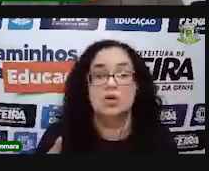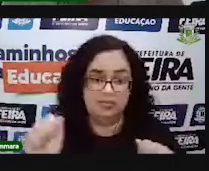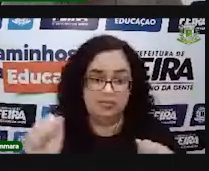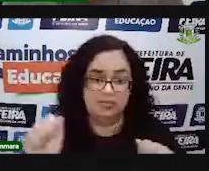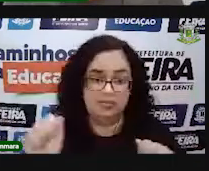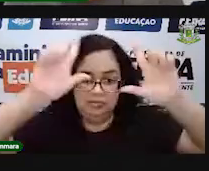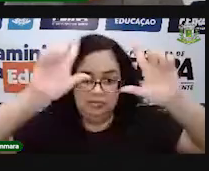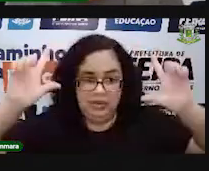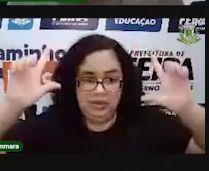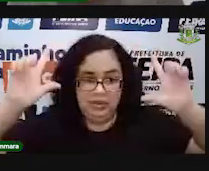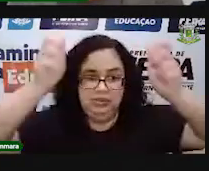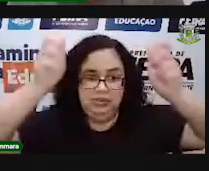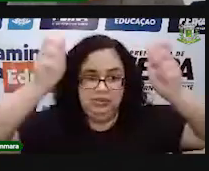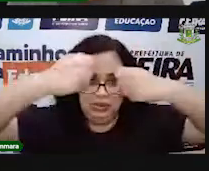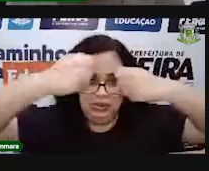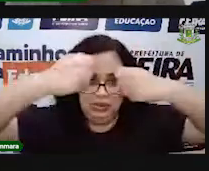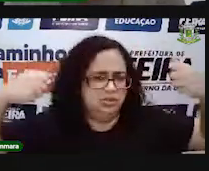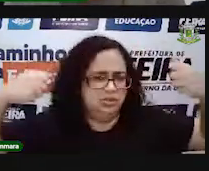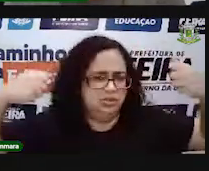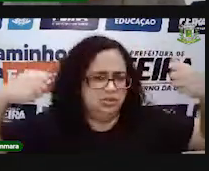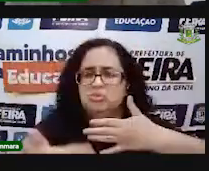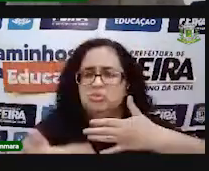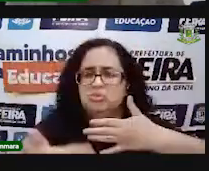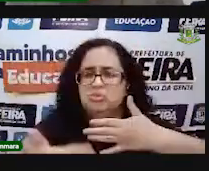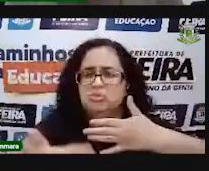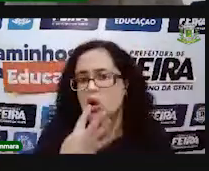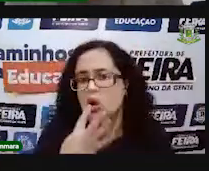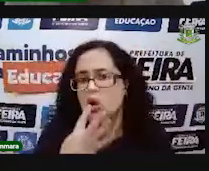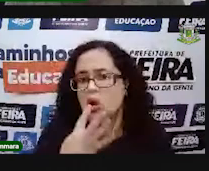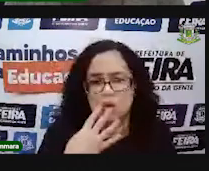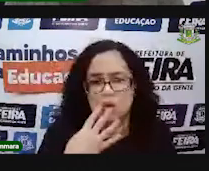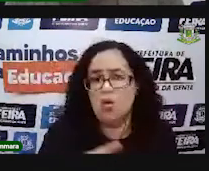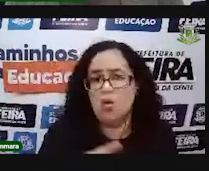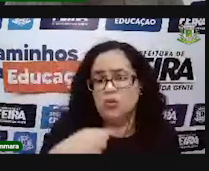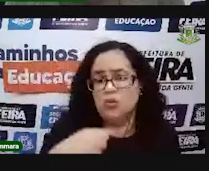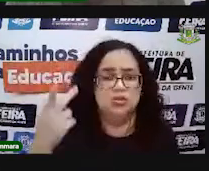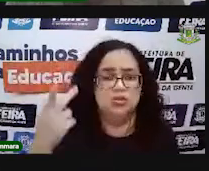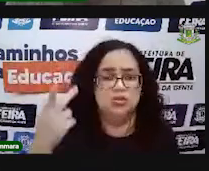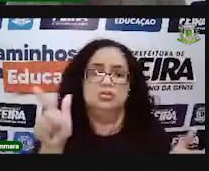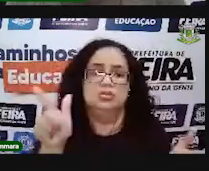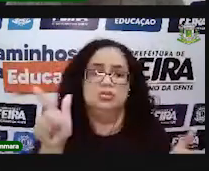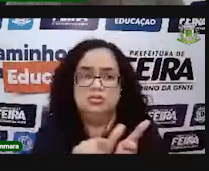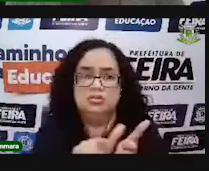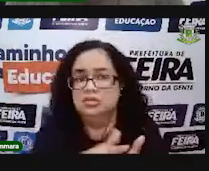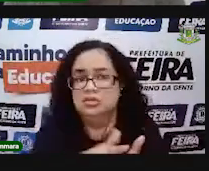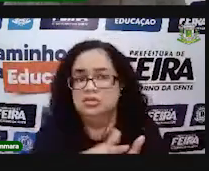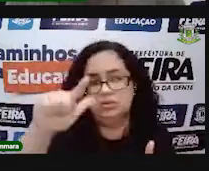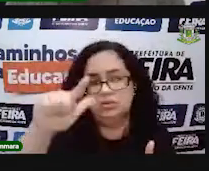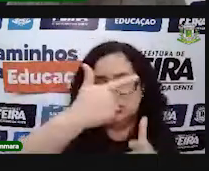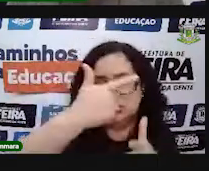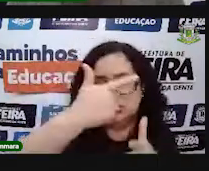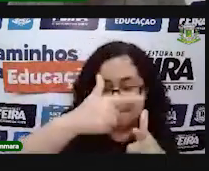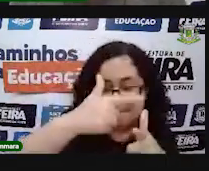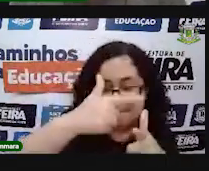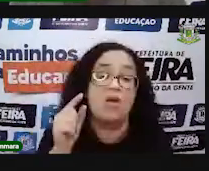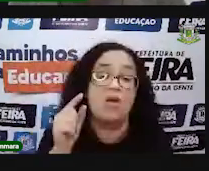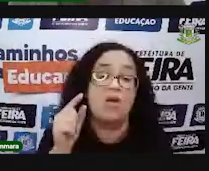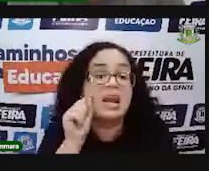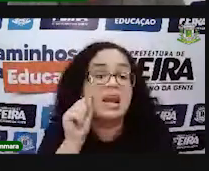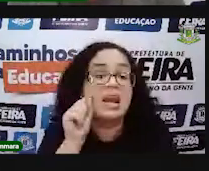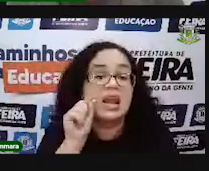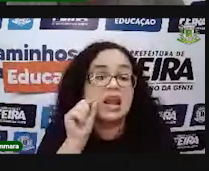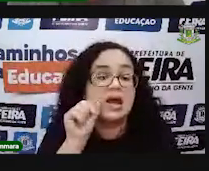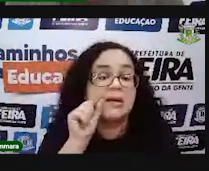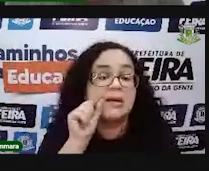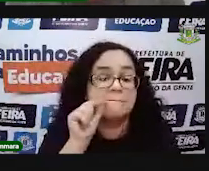régua, não tem problema, tá bom? uma cartolina de qualquer cor, né, pode ser cartolina ou outro tipo